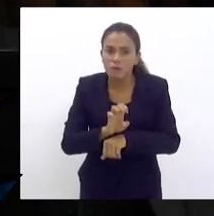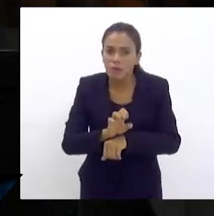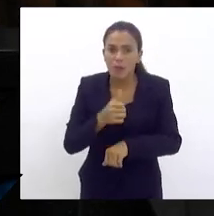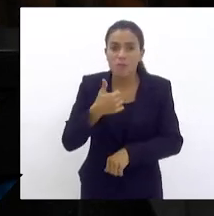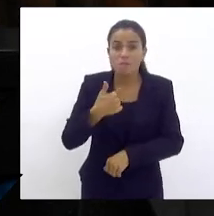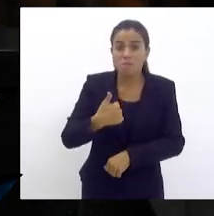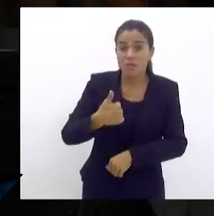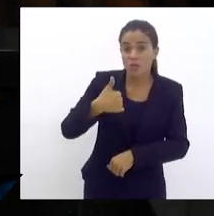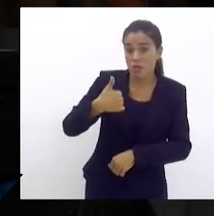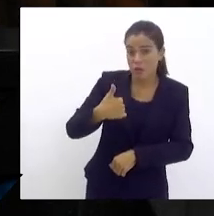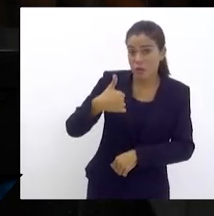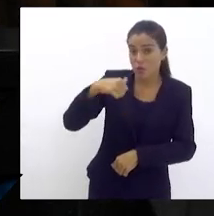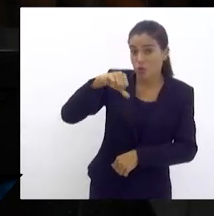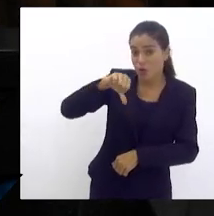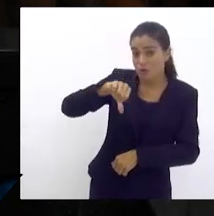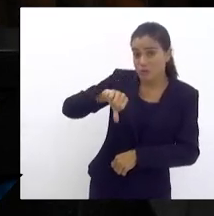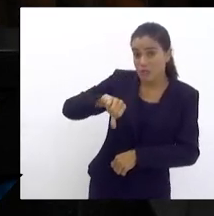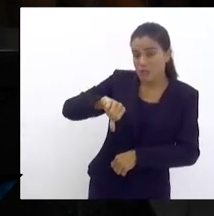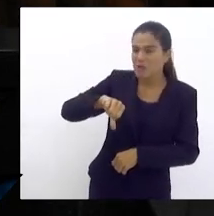1917,